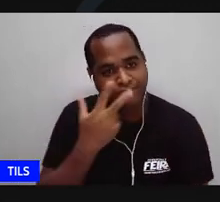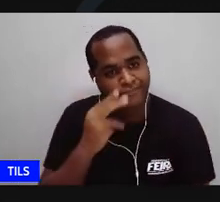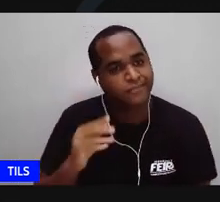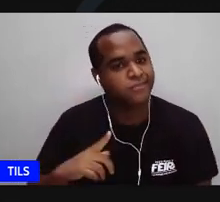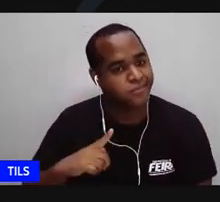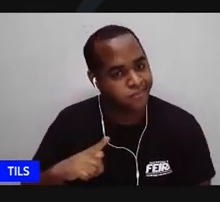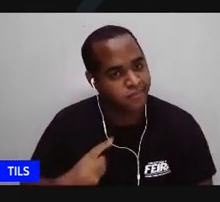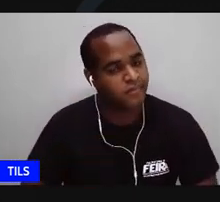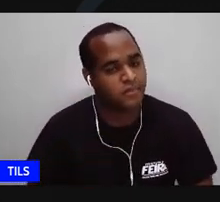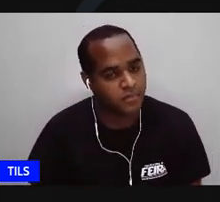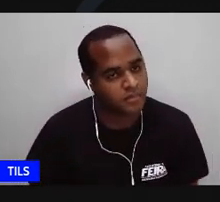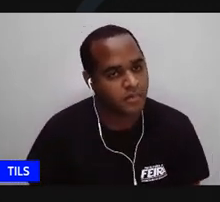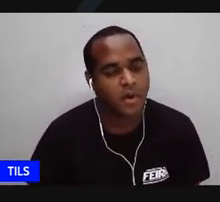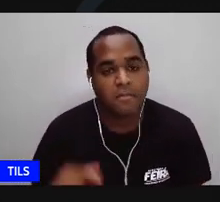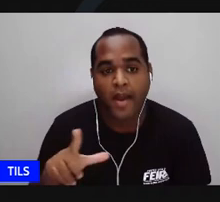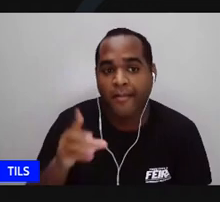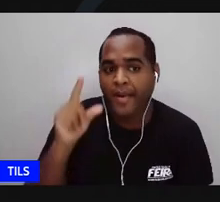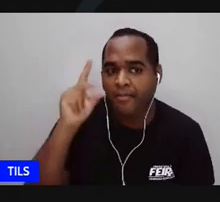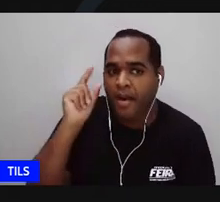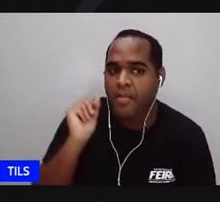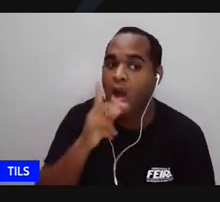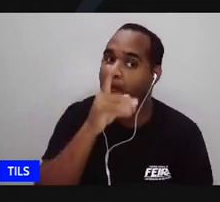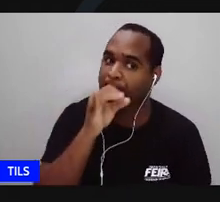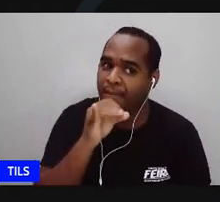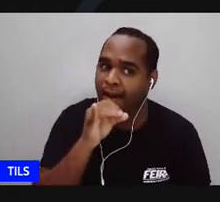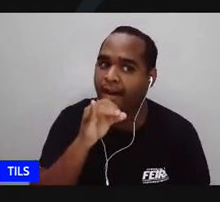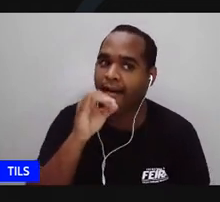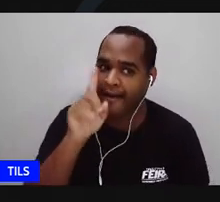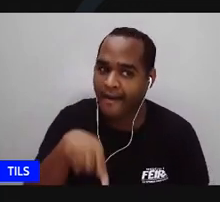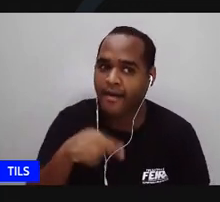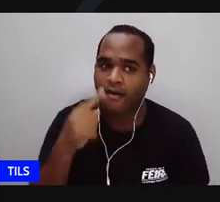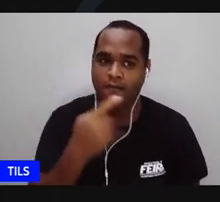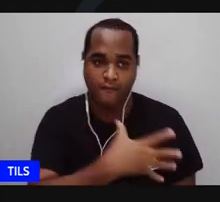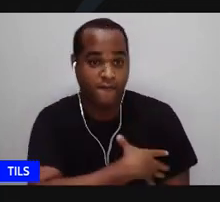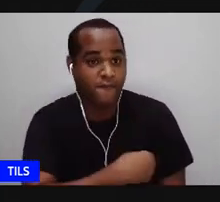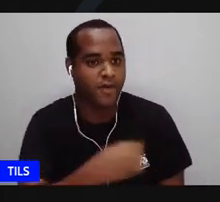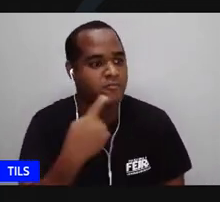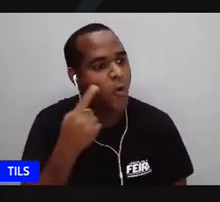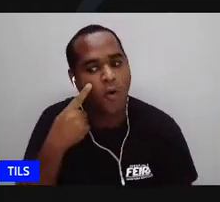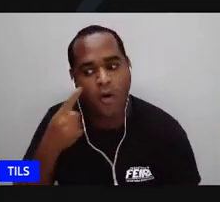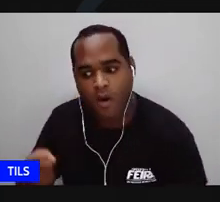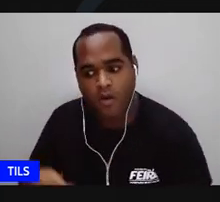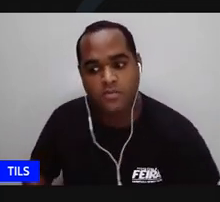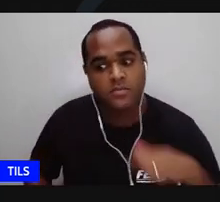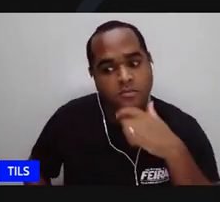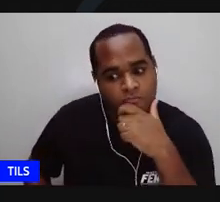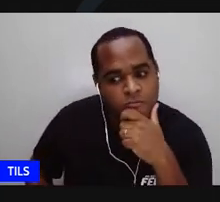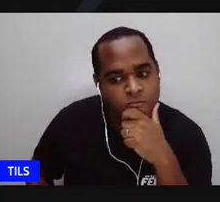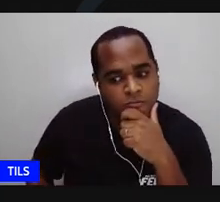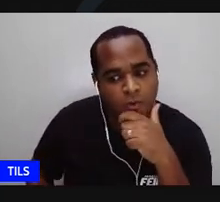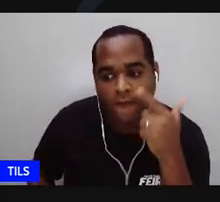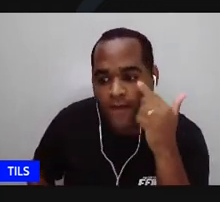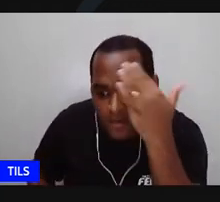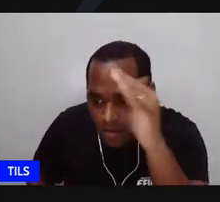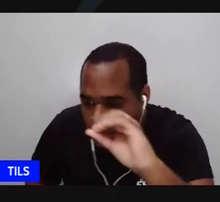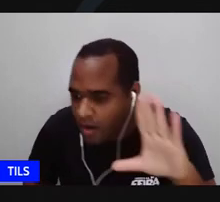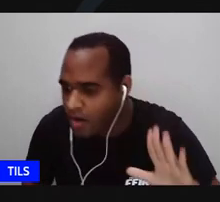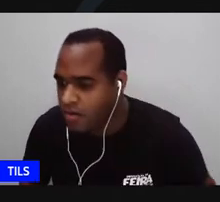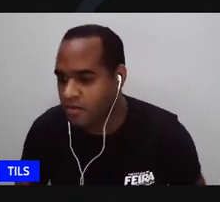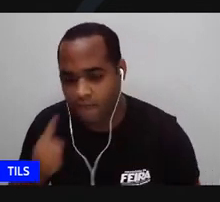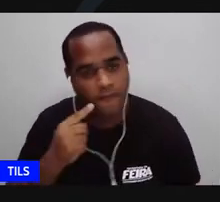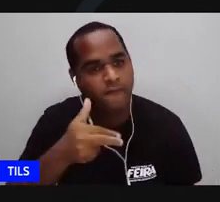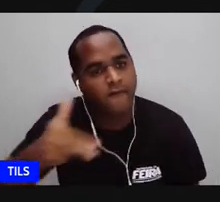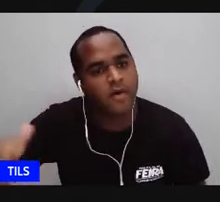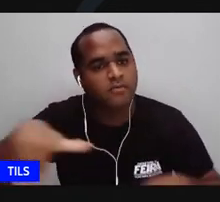assim mas geralmente era assim os nossos pais nossos filhos olhou você já sabia o que eu dizer você já tomava o seu